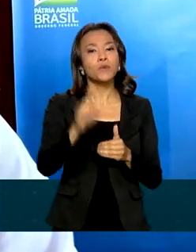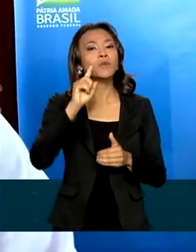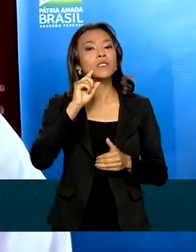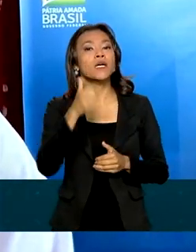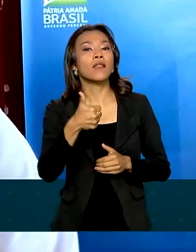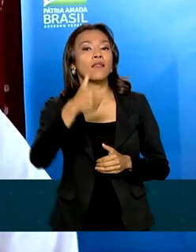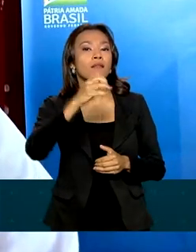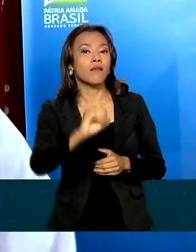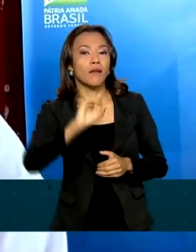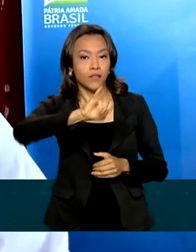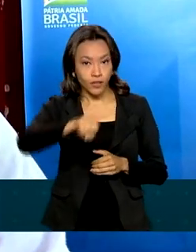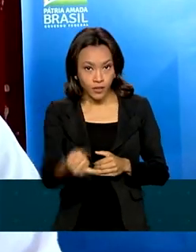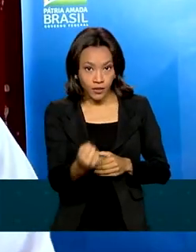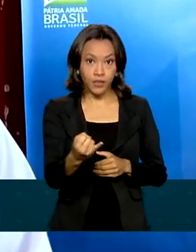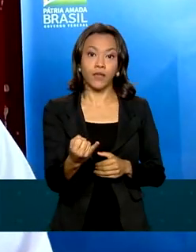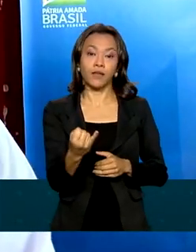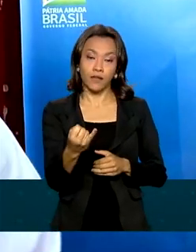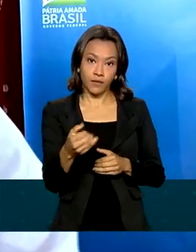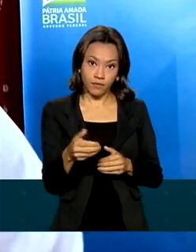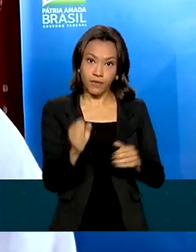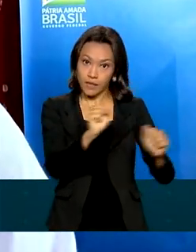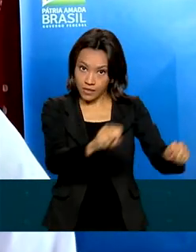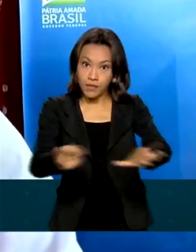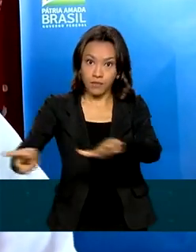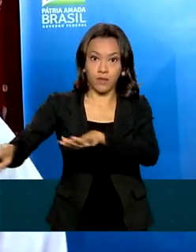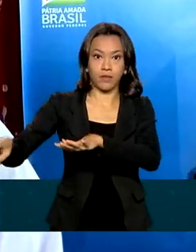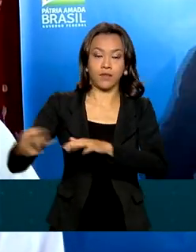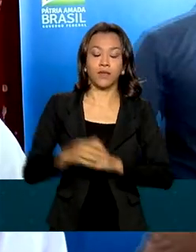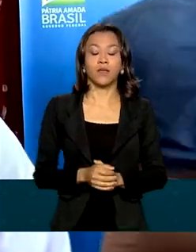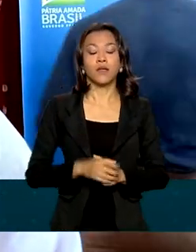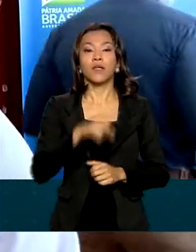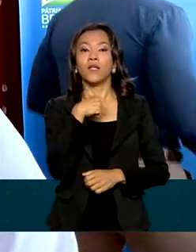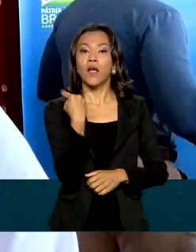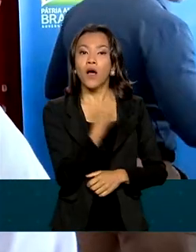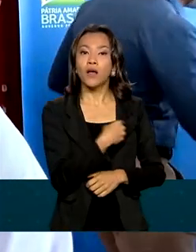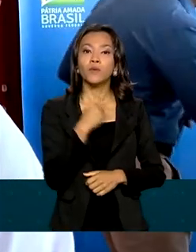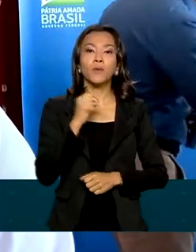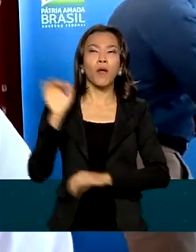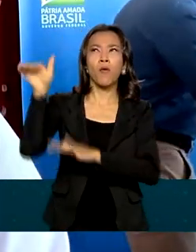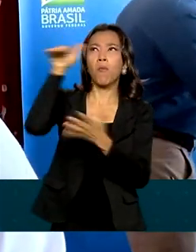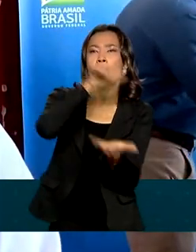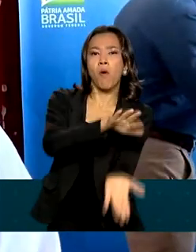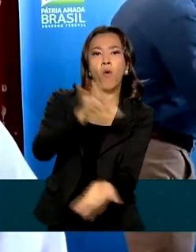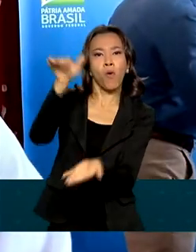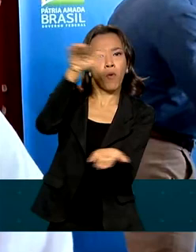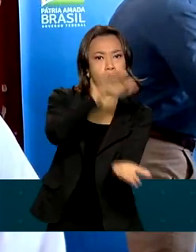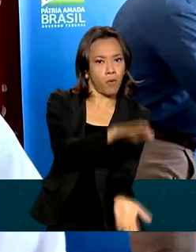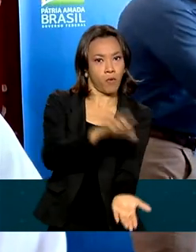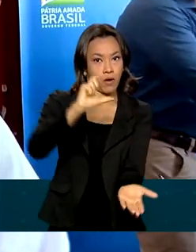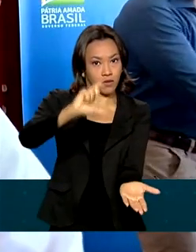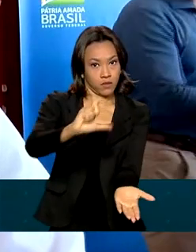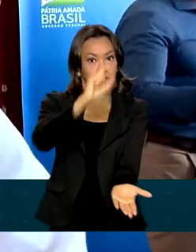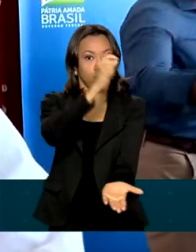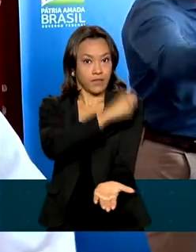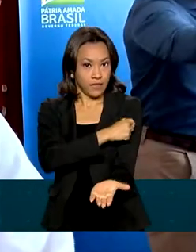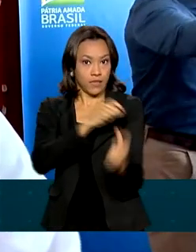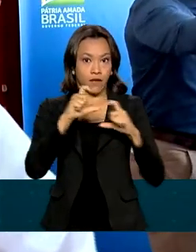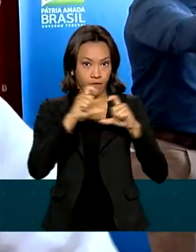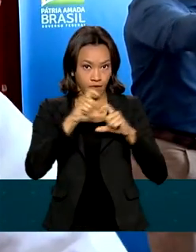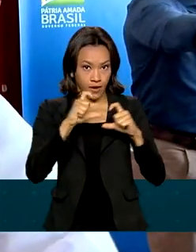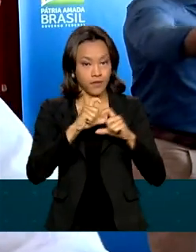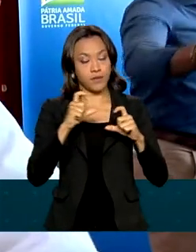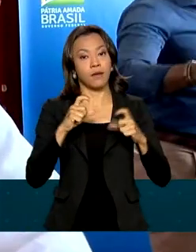de janeiro, da semana do dia 10 de janeiro, começar a receber essas vacinas da Pfizer. Naturalmente, precisa ser